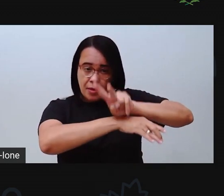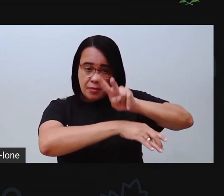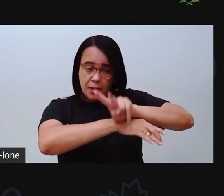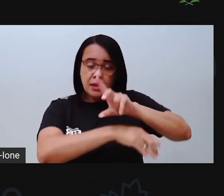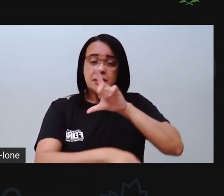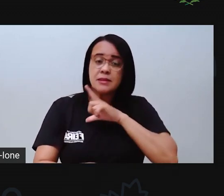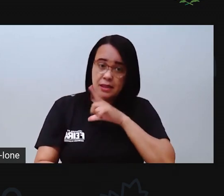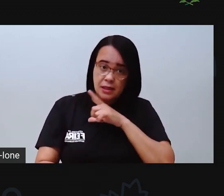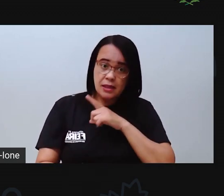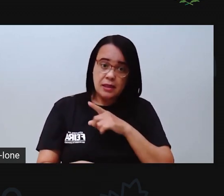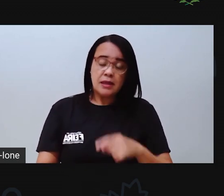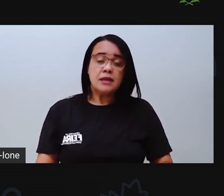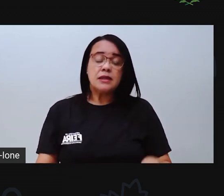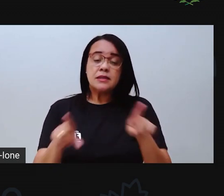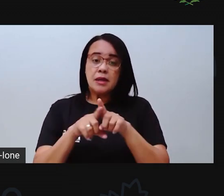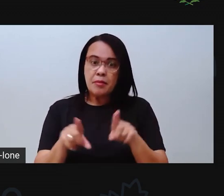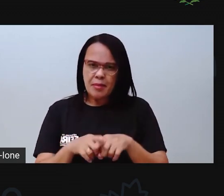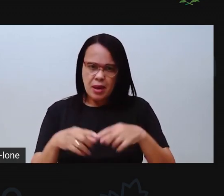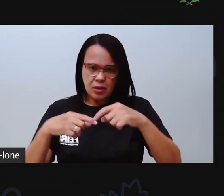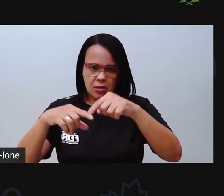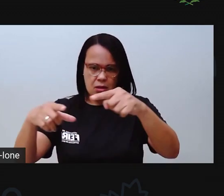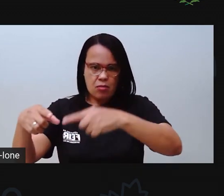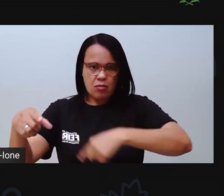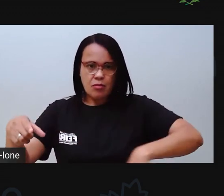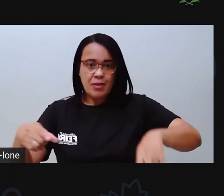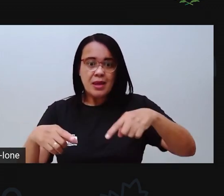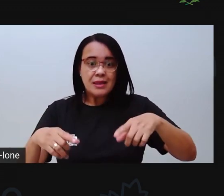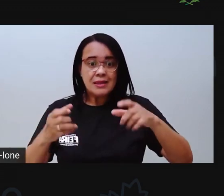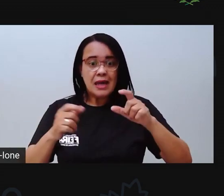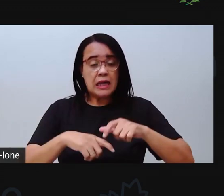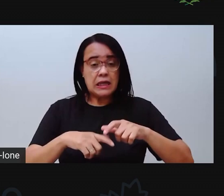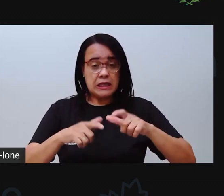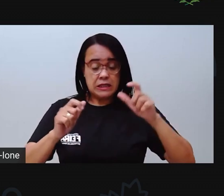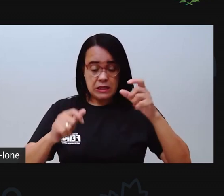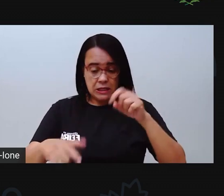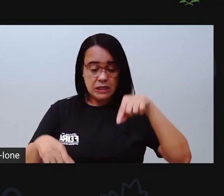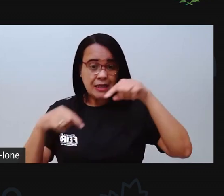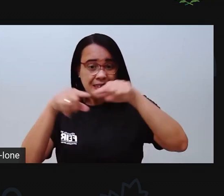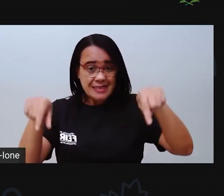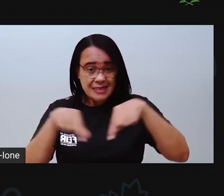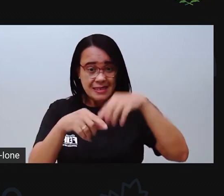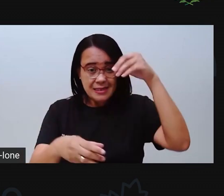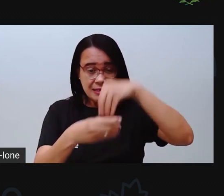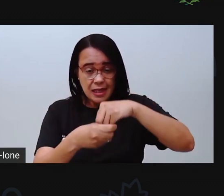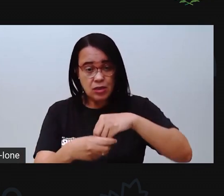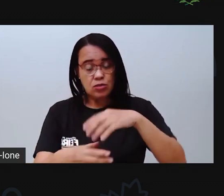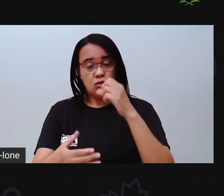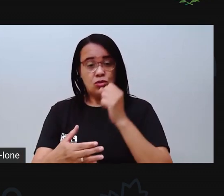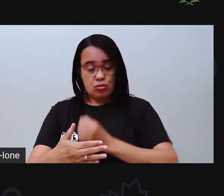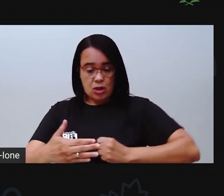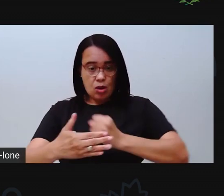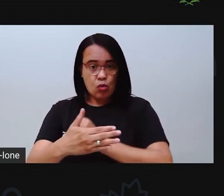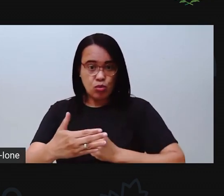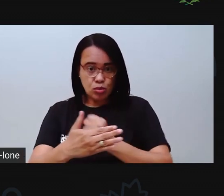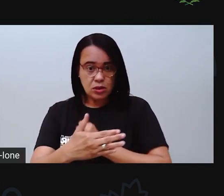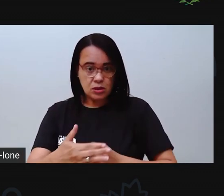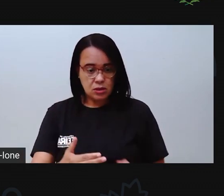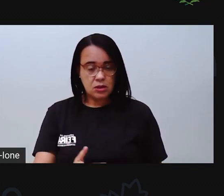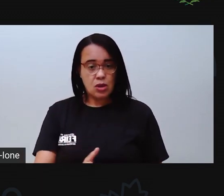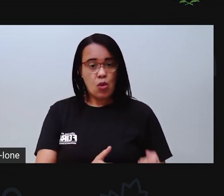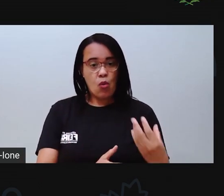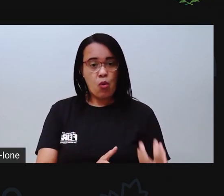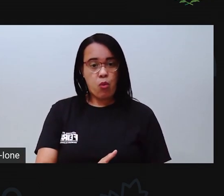sobre o botijão de gás. Como é que tá esse botijão de gás? Ele tá guardado direitinho, né? Tá fechadinho